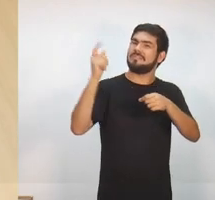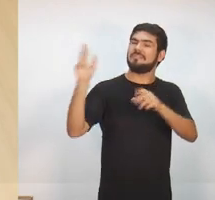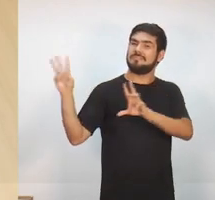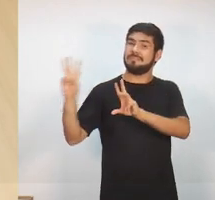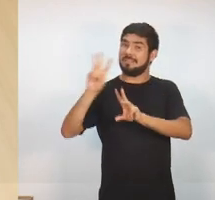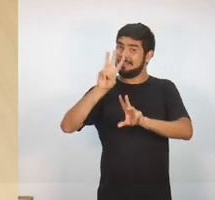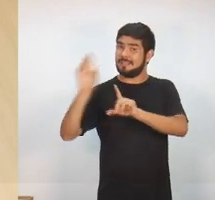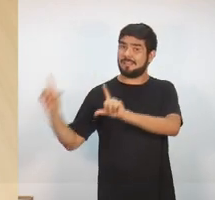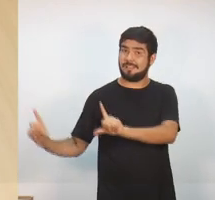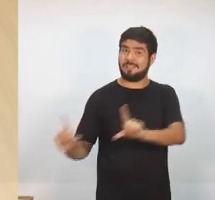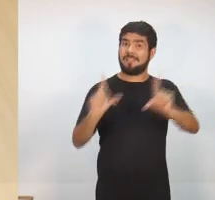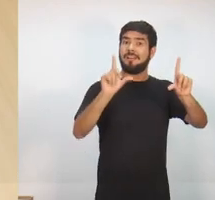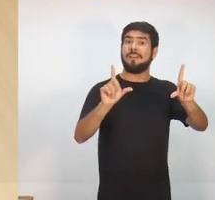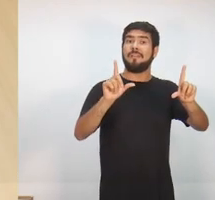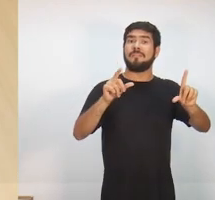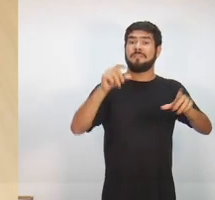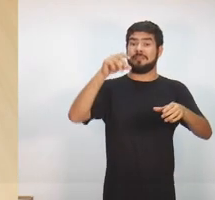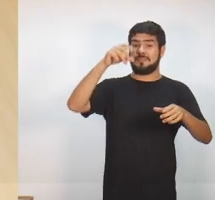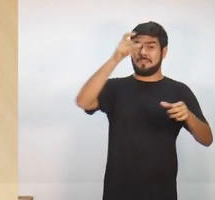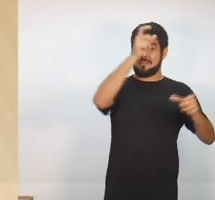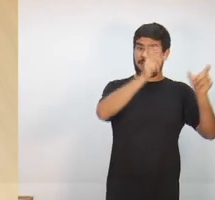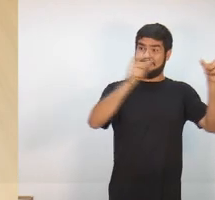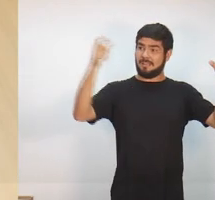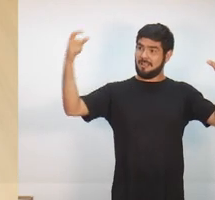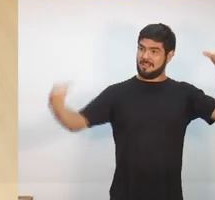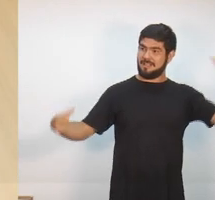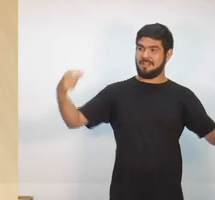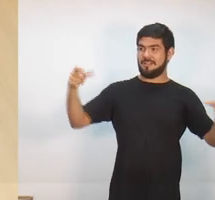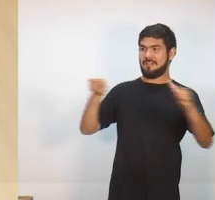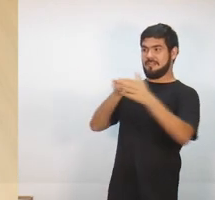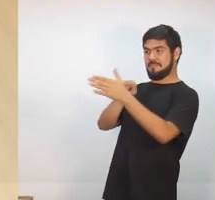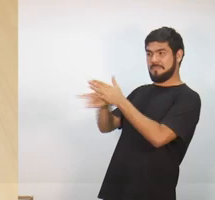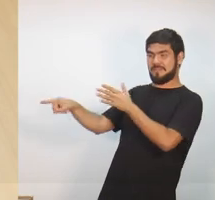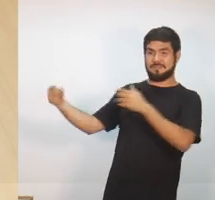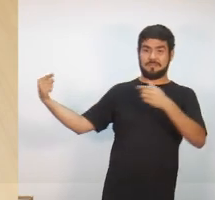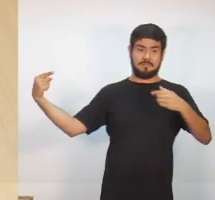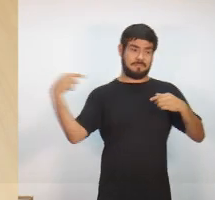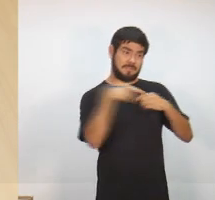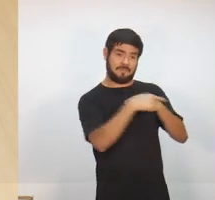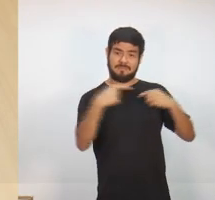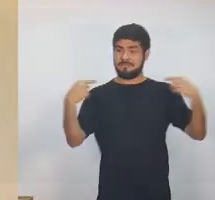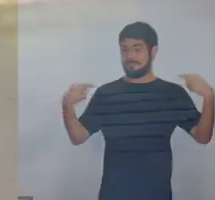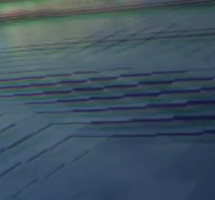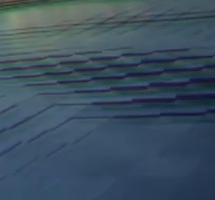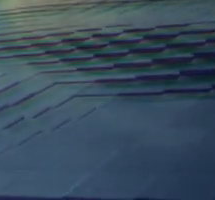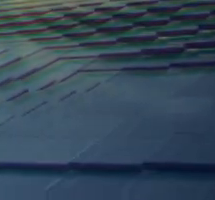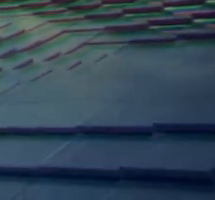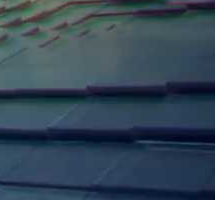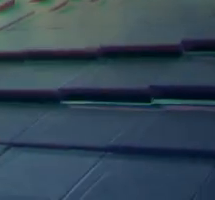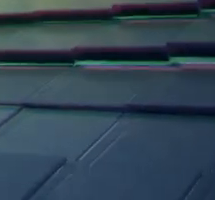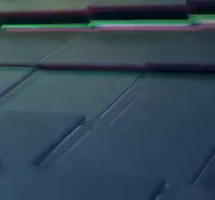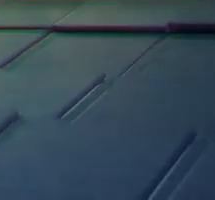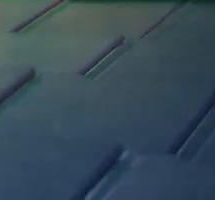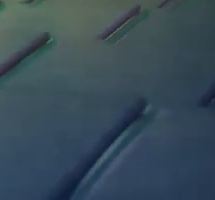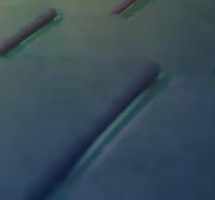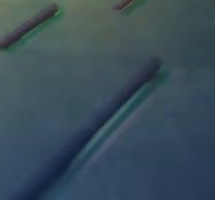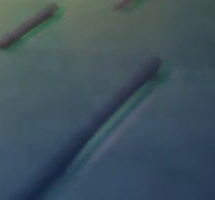onde o candidato vai perguntar para o outro candidato de acordo com a ordem dos sorteios. A gente volta já já, não sai daí não.